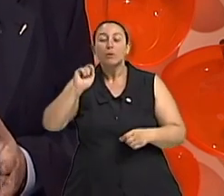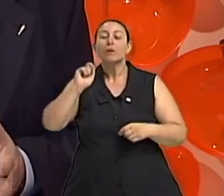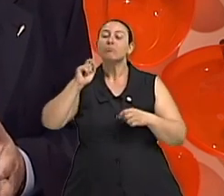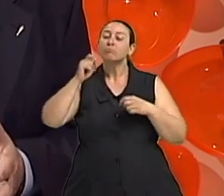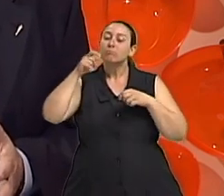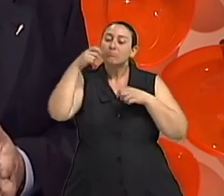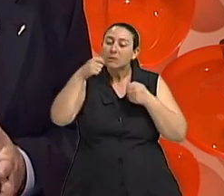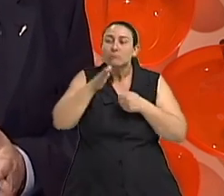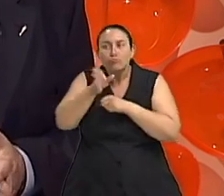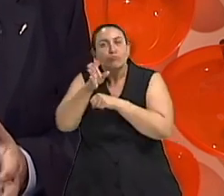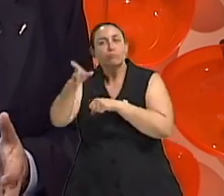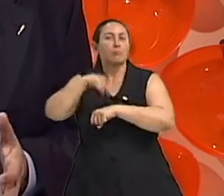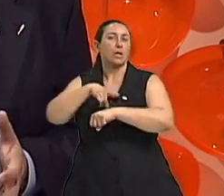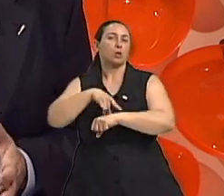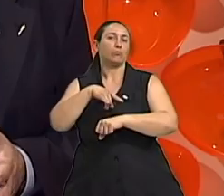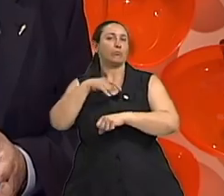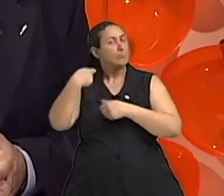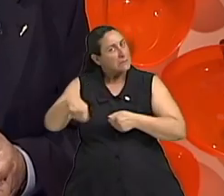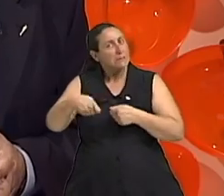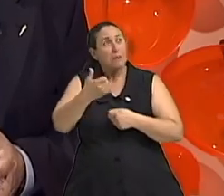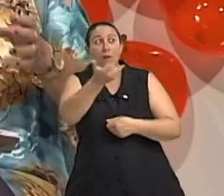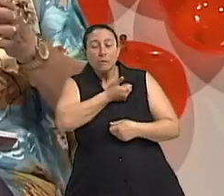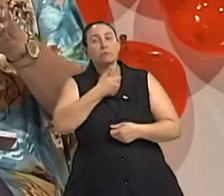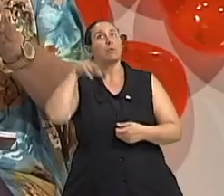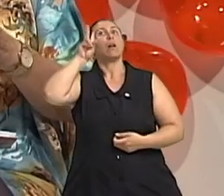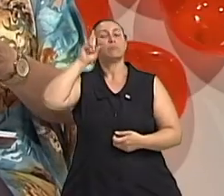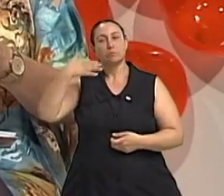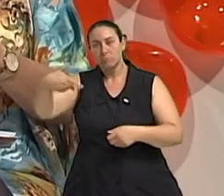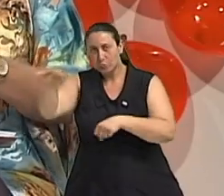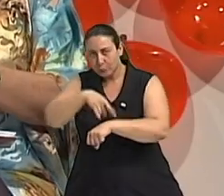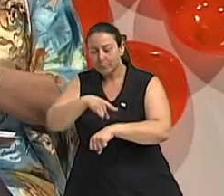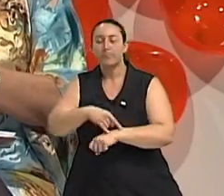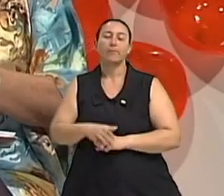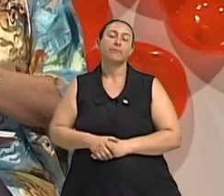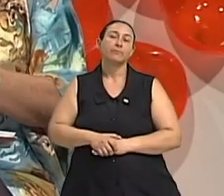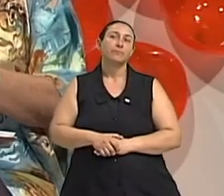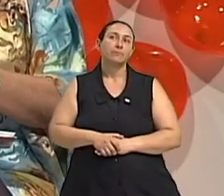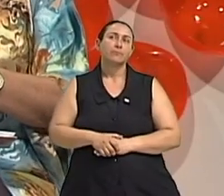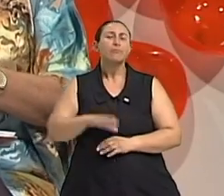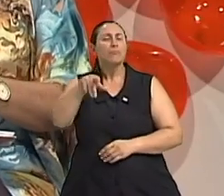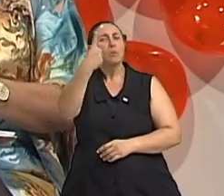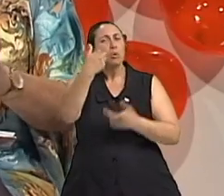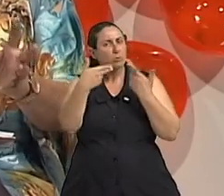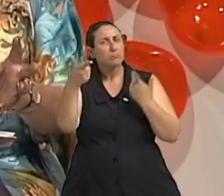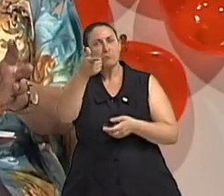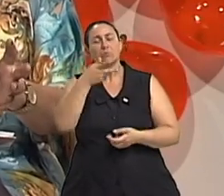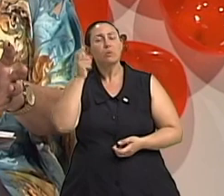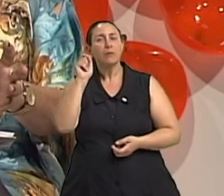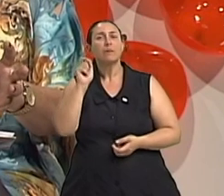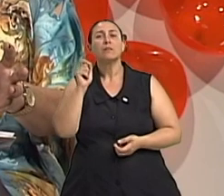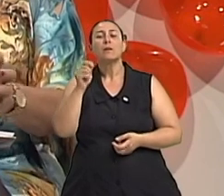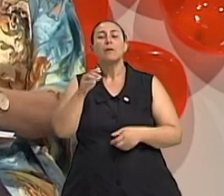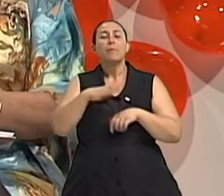urinar urine frequentemente isso previne a incontinência mas a gente falou se eu estou certa, me diga mas das mulheres